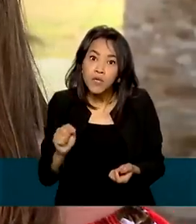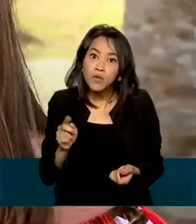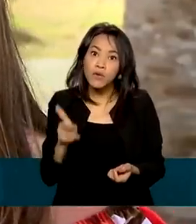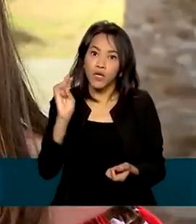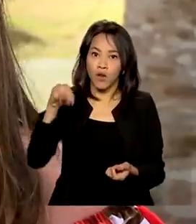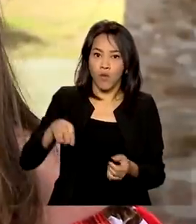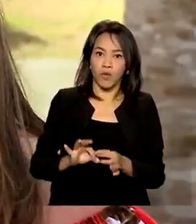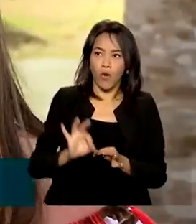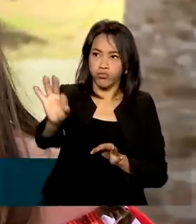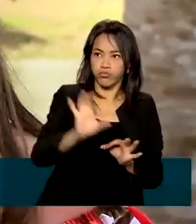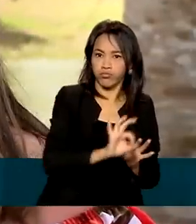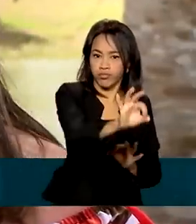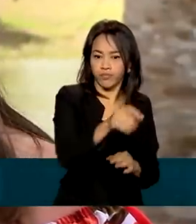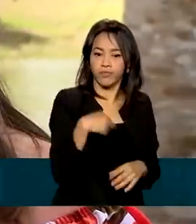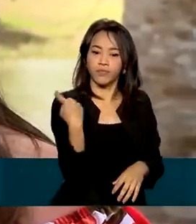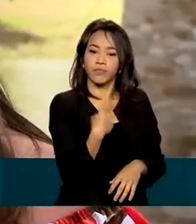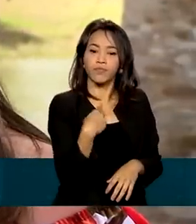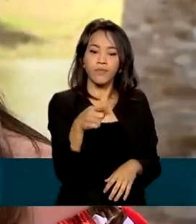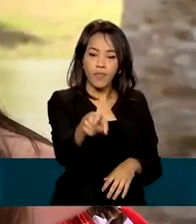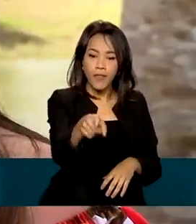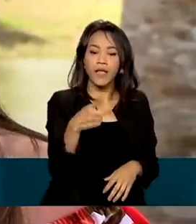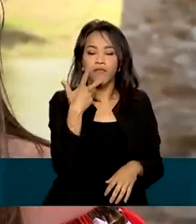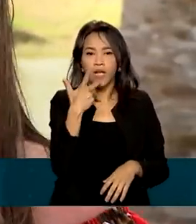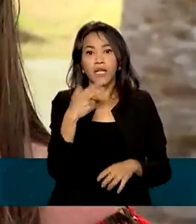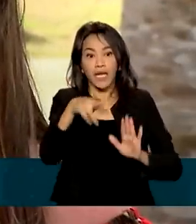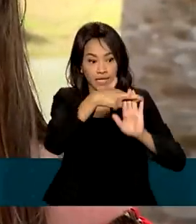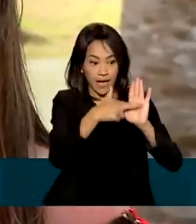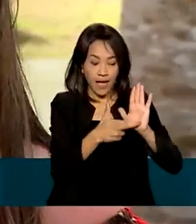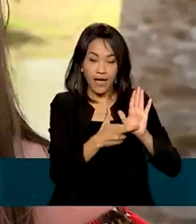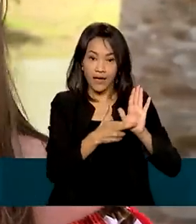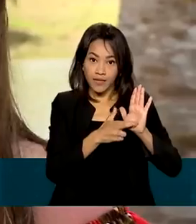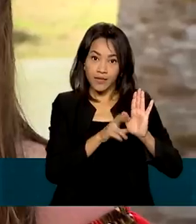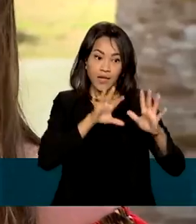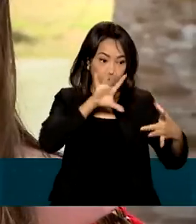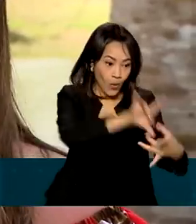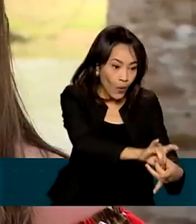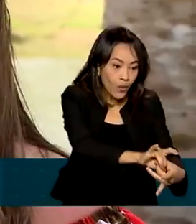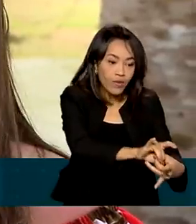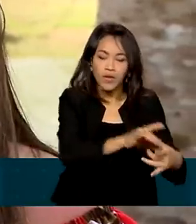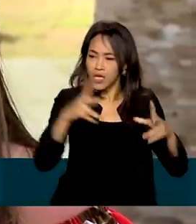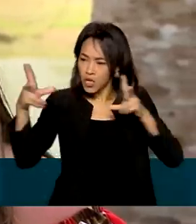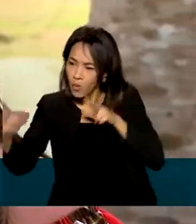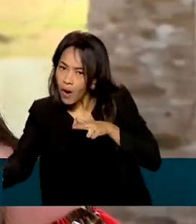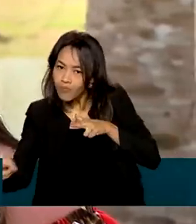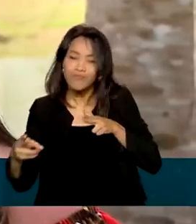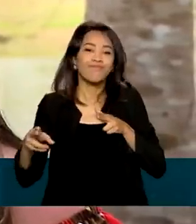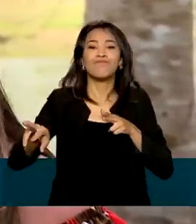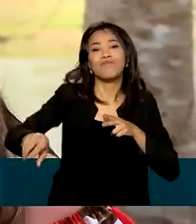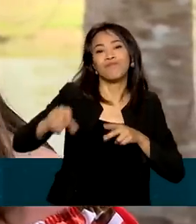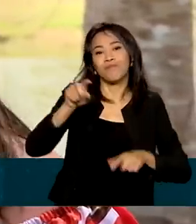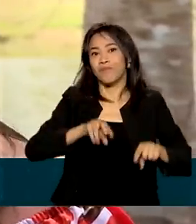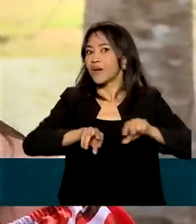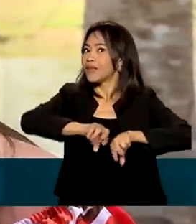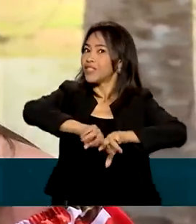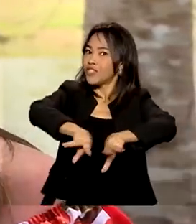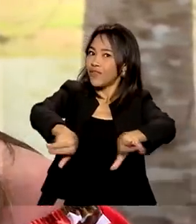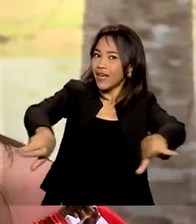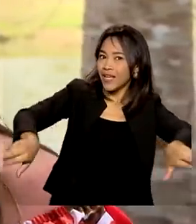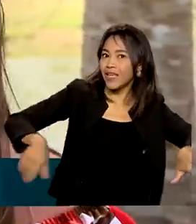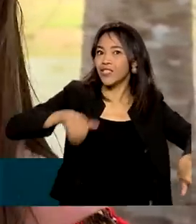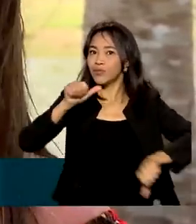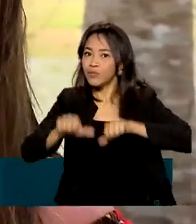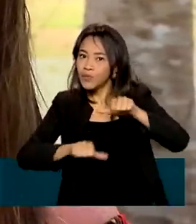percebe que as normas que a gente aplica em outras regiões, elas não são aplicáveis ao norte. Então a gente tem que prever as exceções, tem que prever a internet